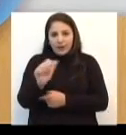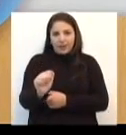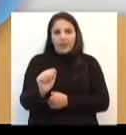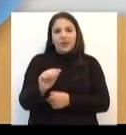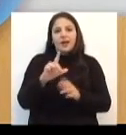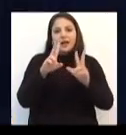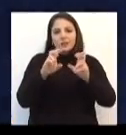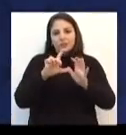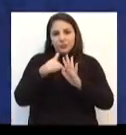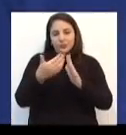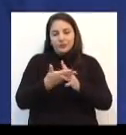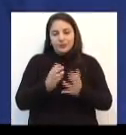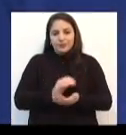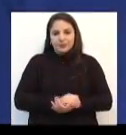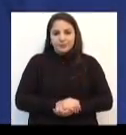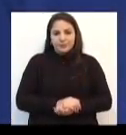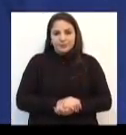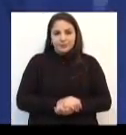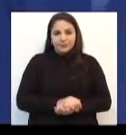segundo bloco.